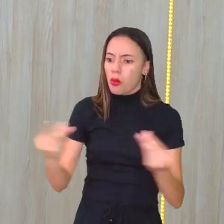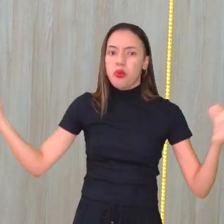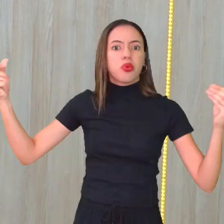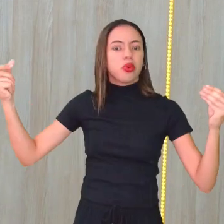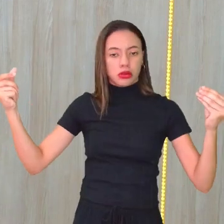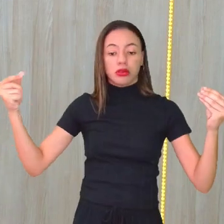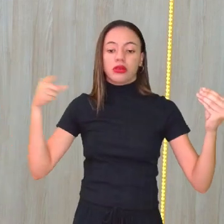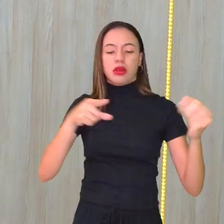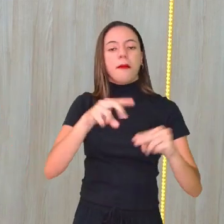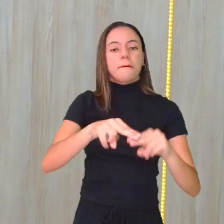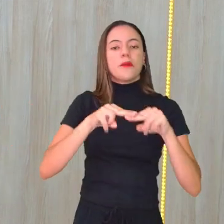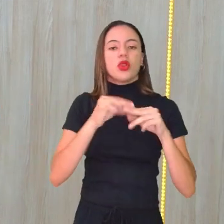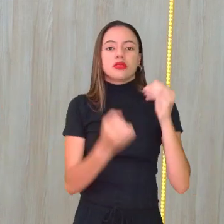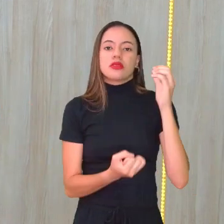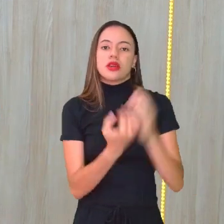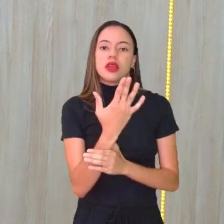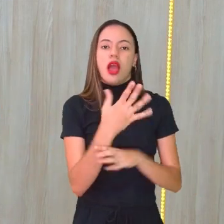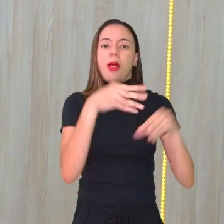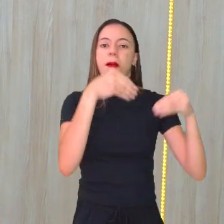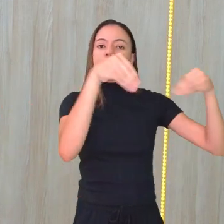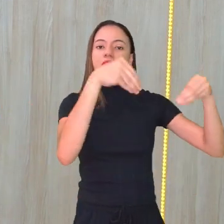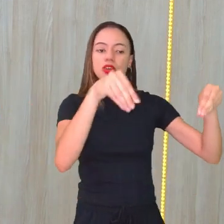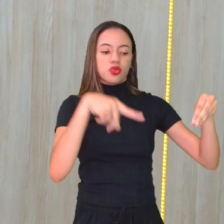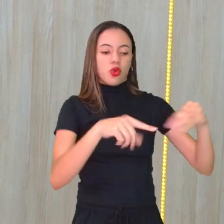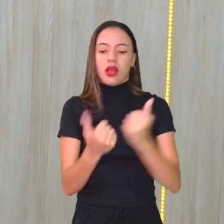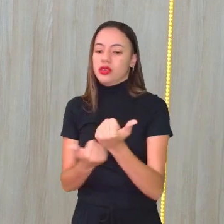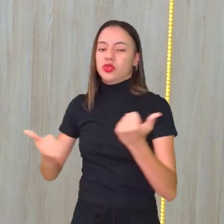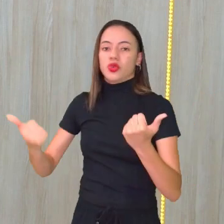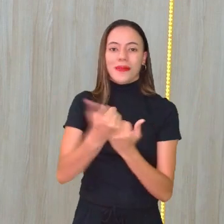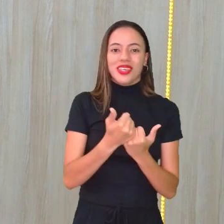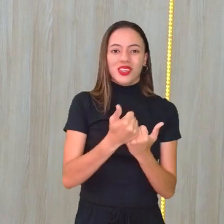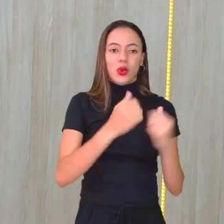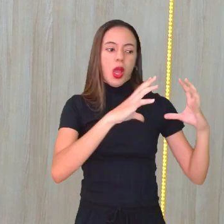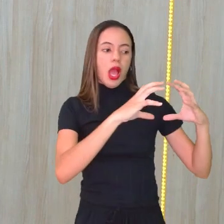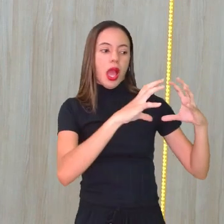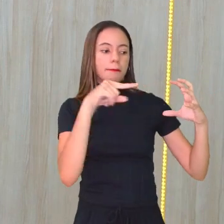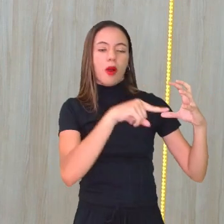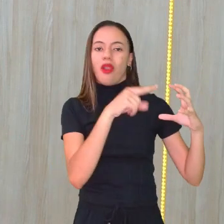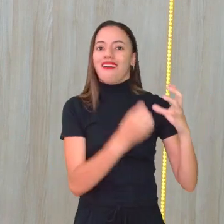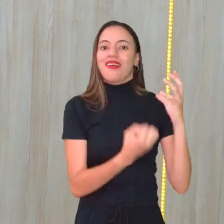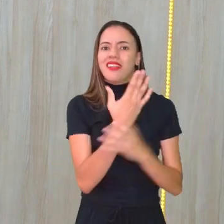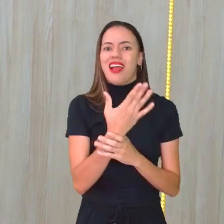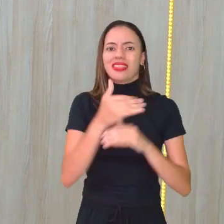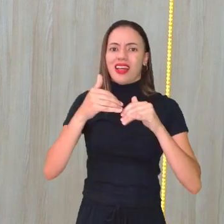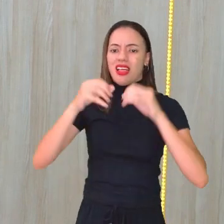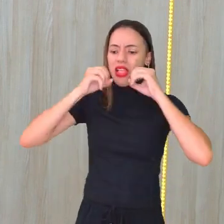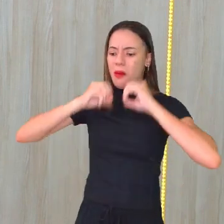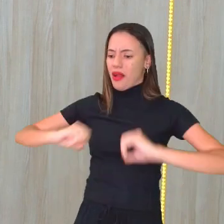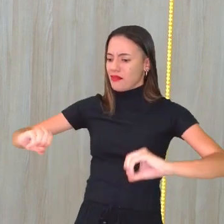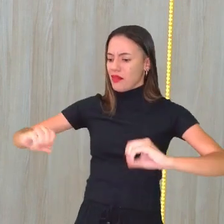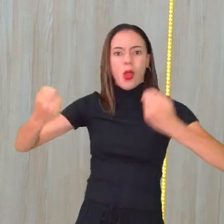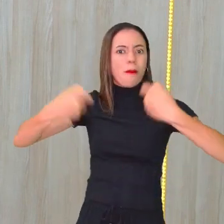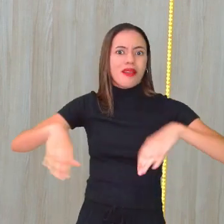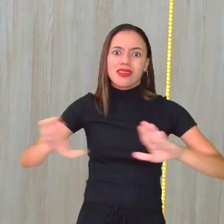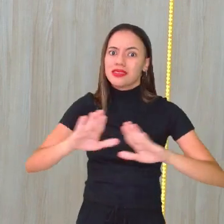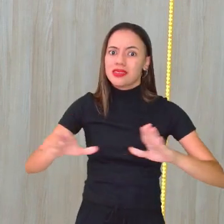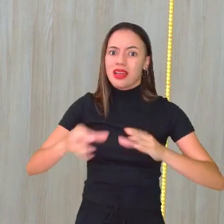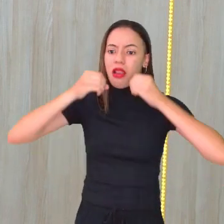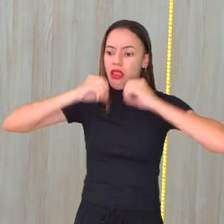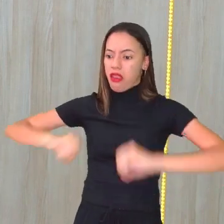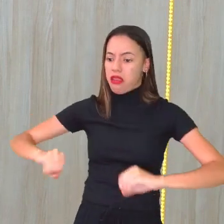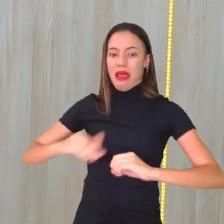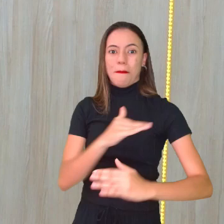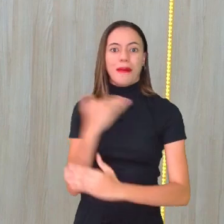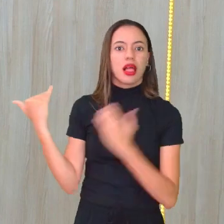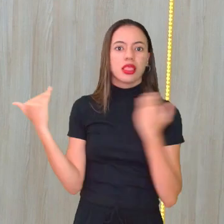substituir esse marfim e ficar assim, não haver necessidade de estar usando e acabando com essa